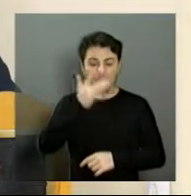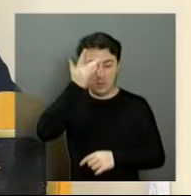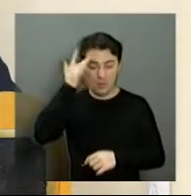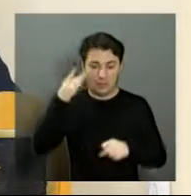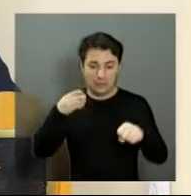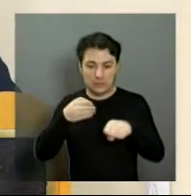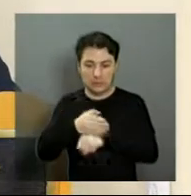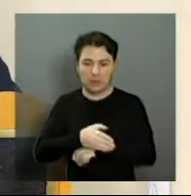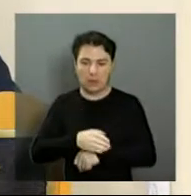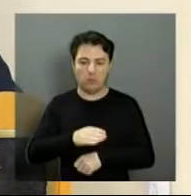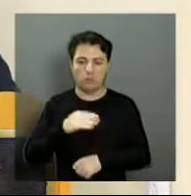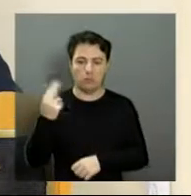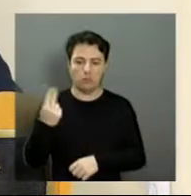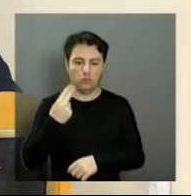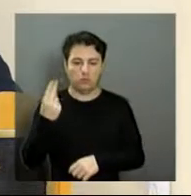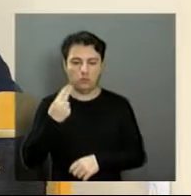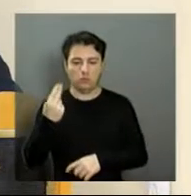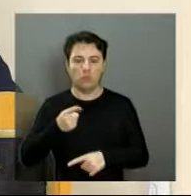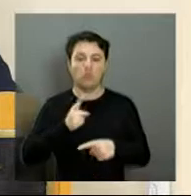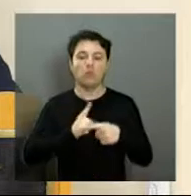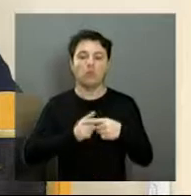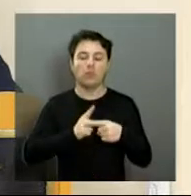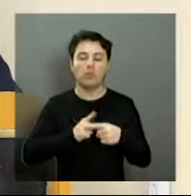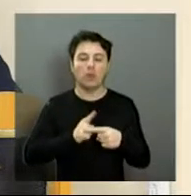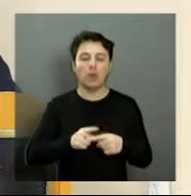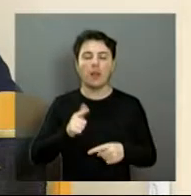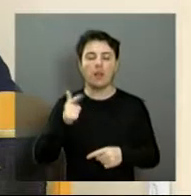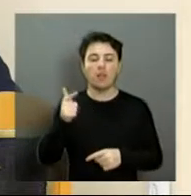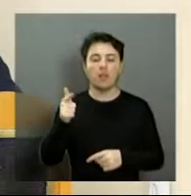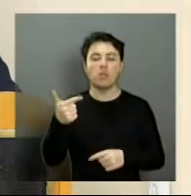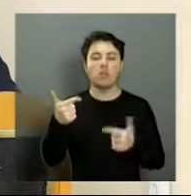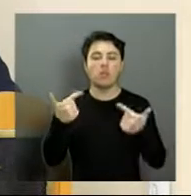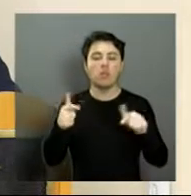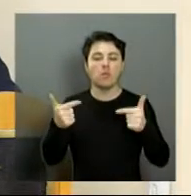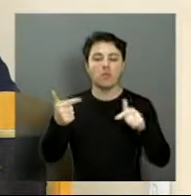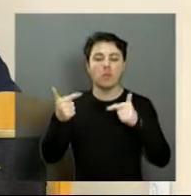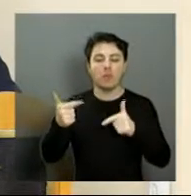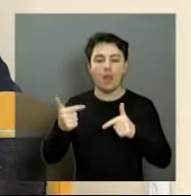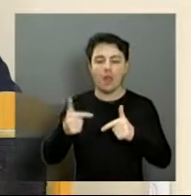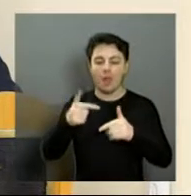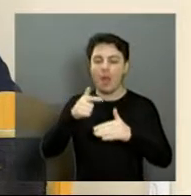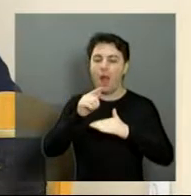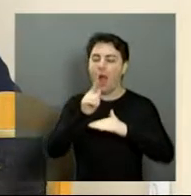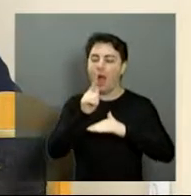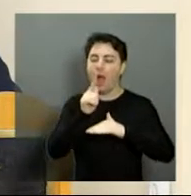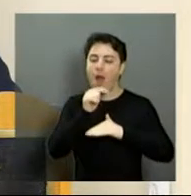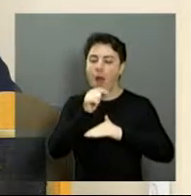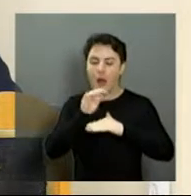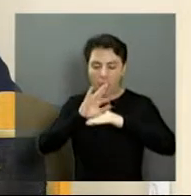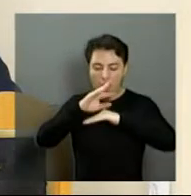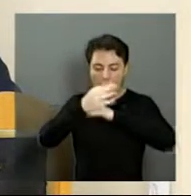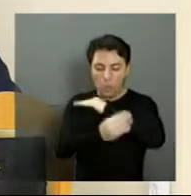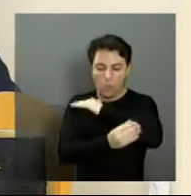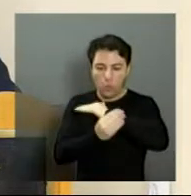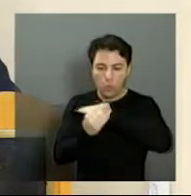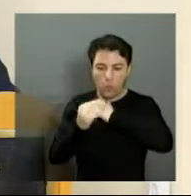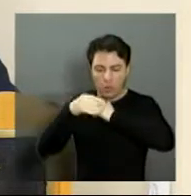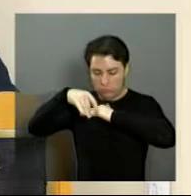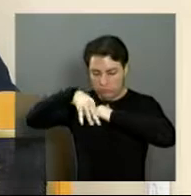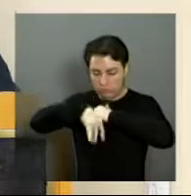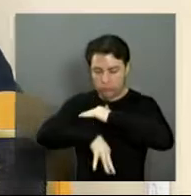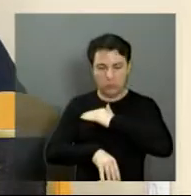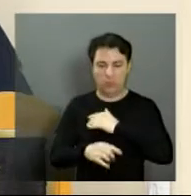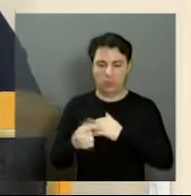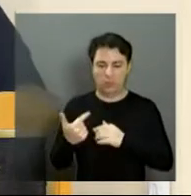naquele espaço, porque não tinha na parte as galerias fluviais, e agora estão uns tubos enormes, acho que é de mil